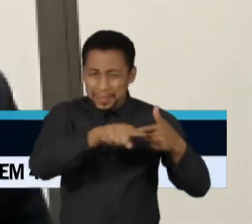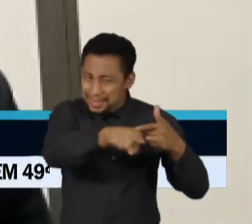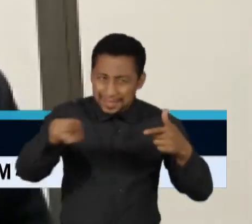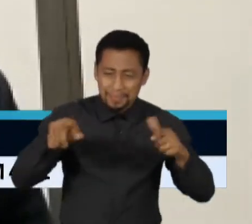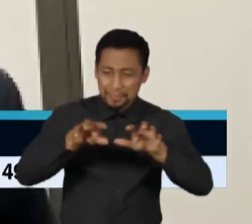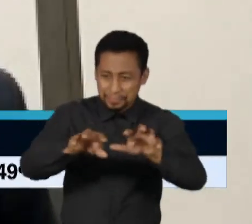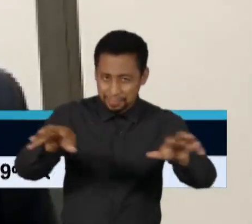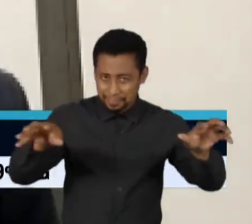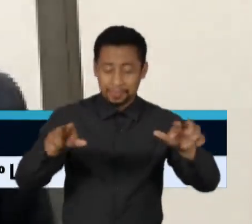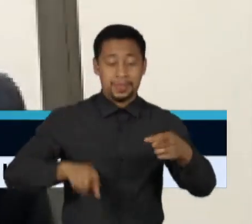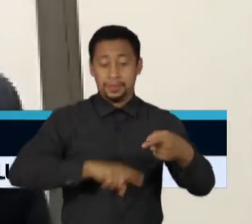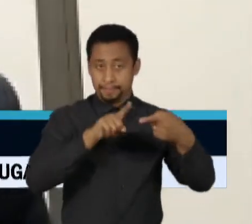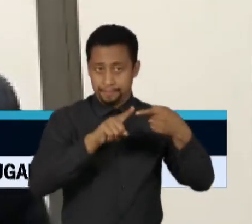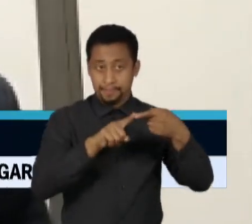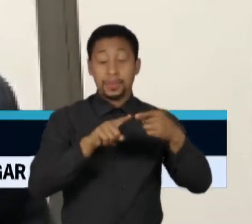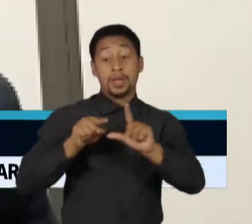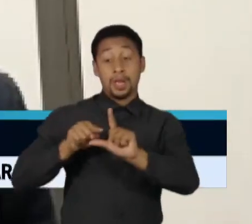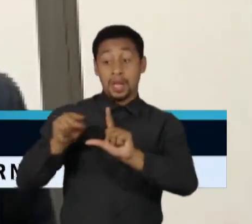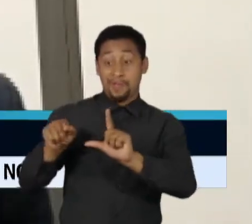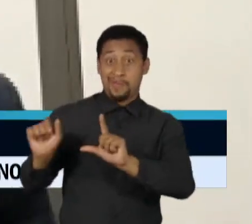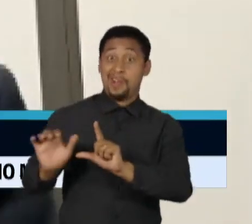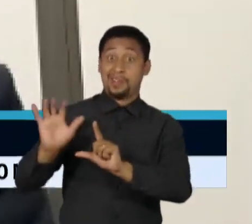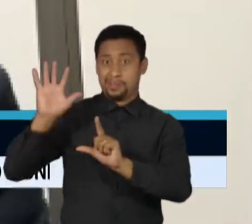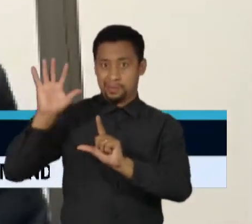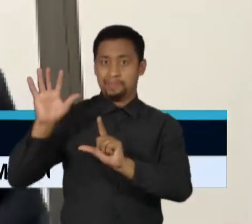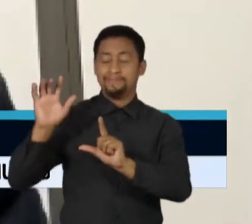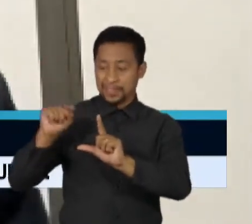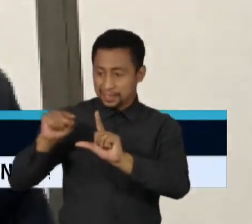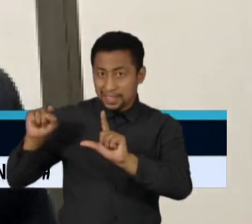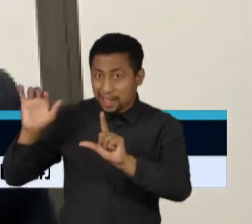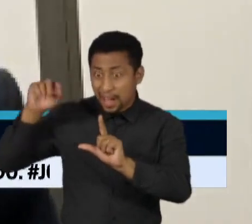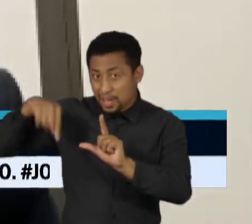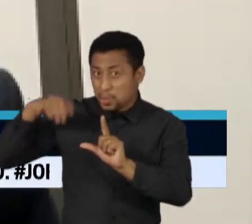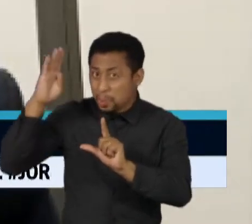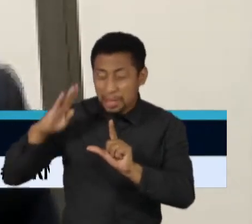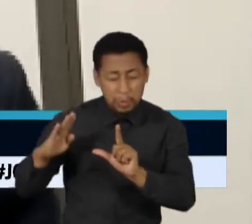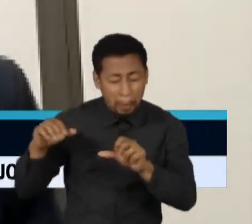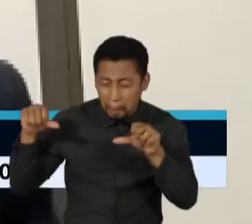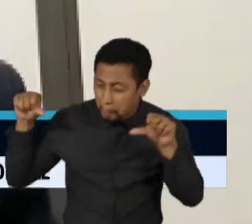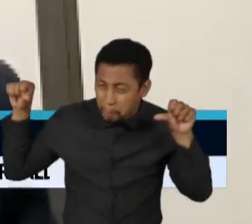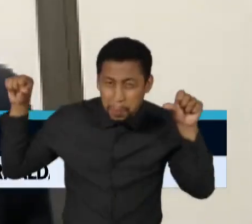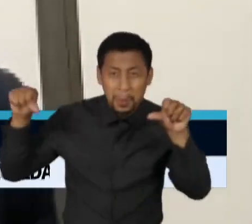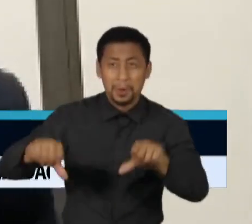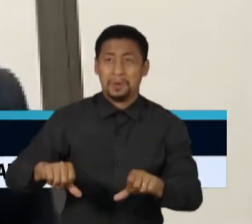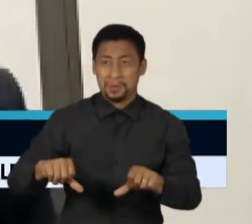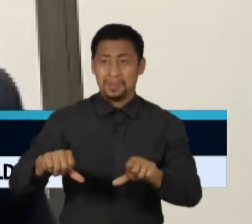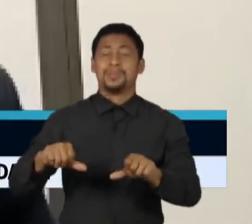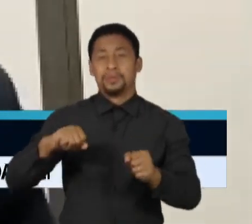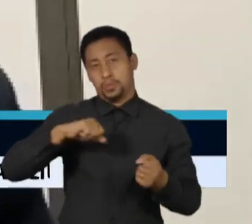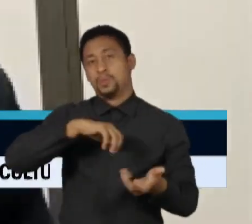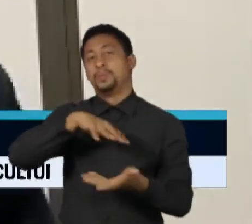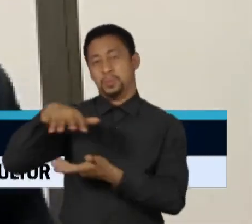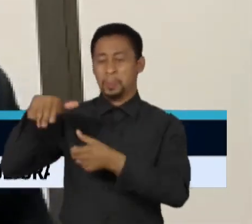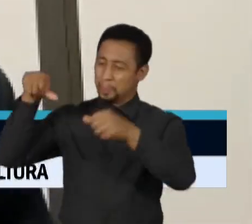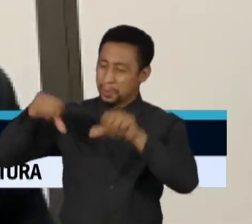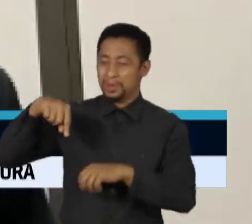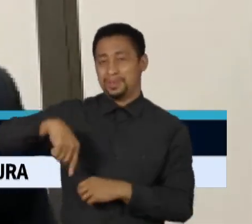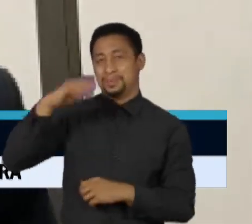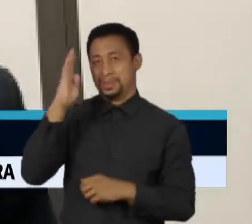cenário da inflação no mundo hoje é diferente do que era alguns anos atrás, e no Brasil, obviamente, isso ocorre também.